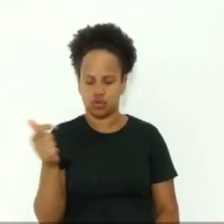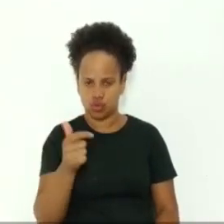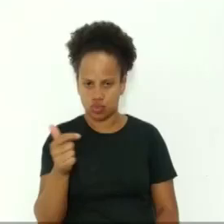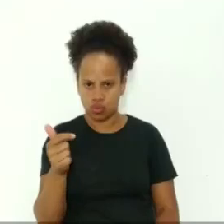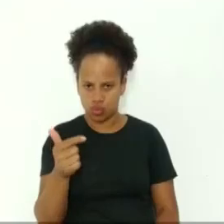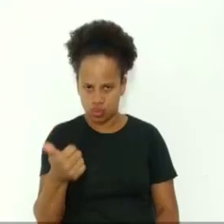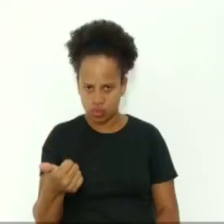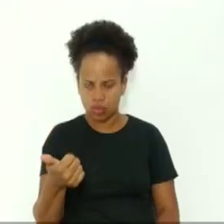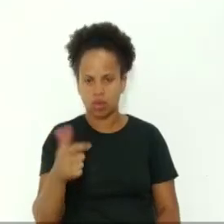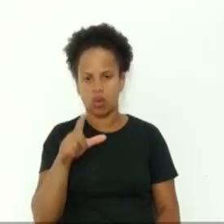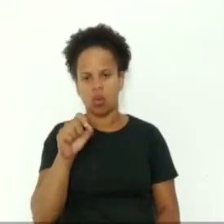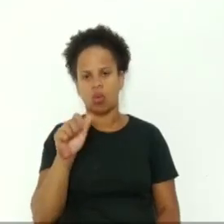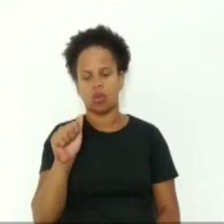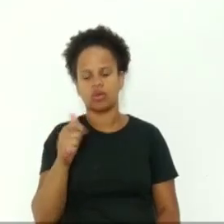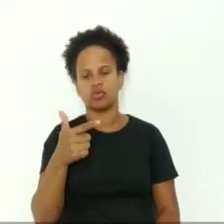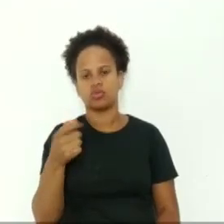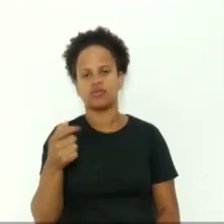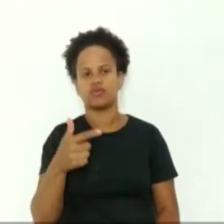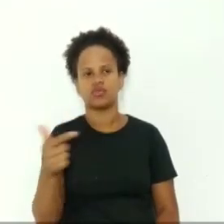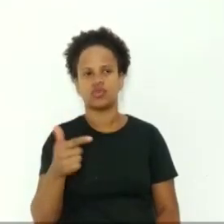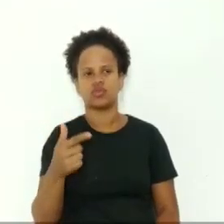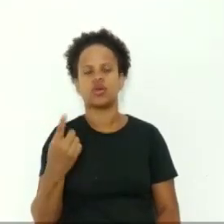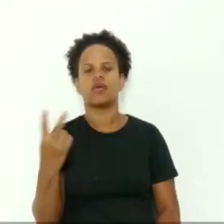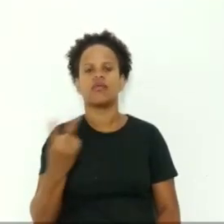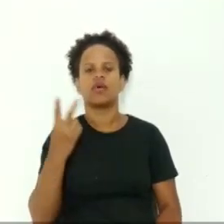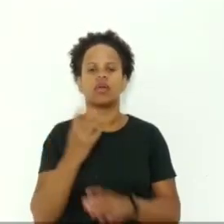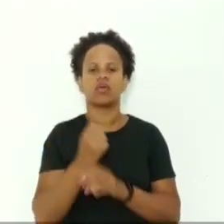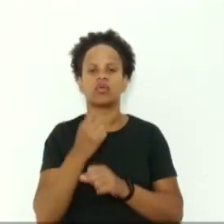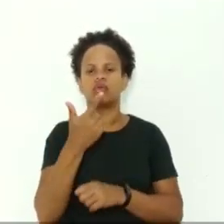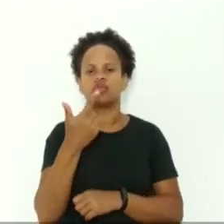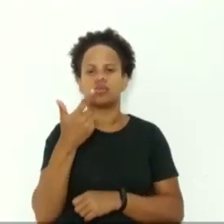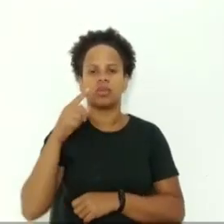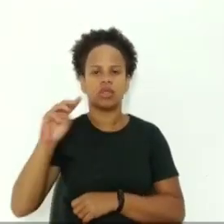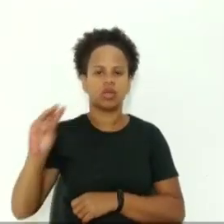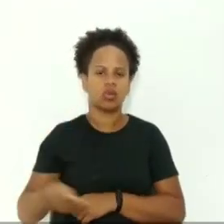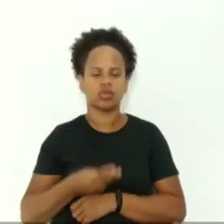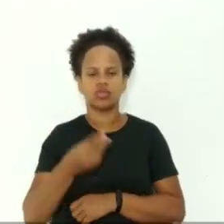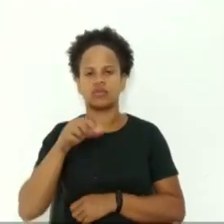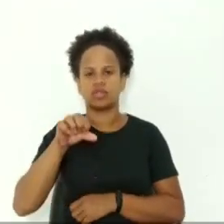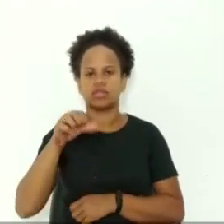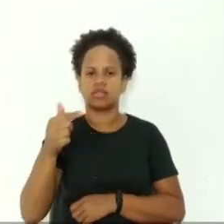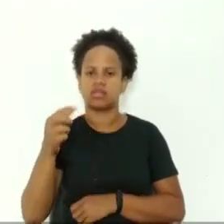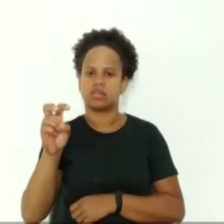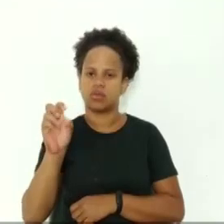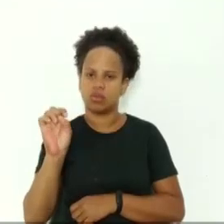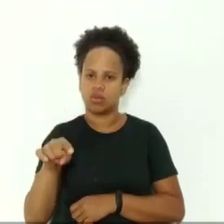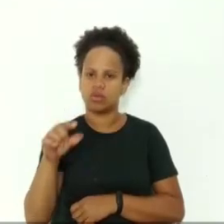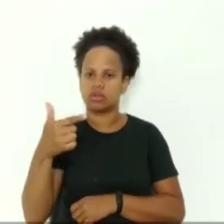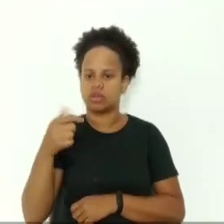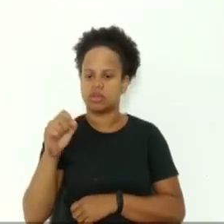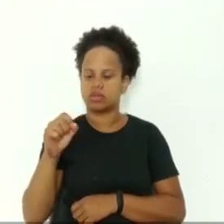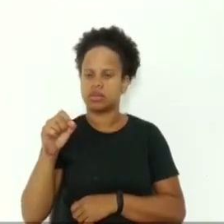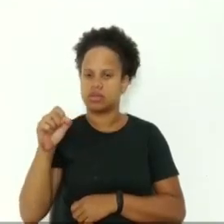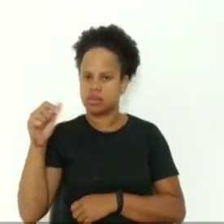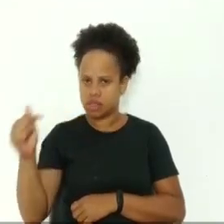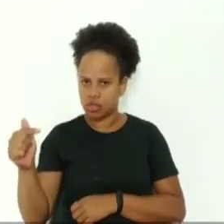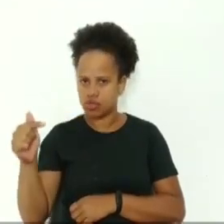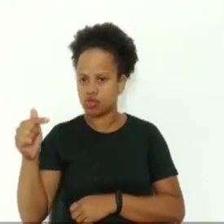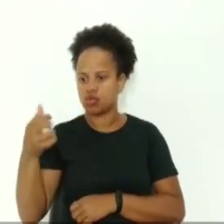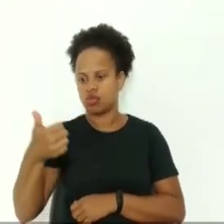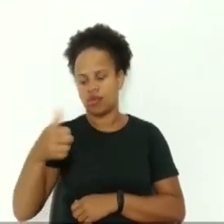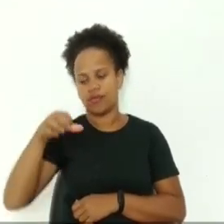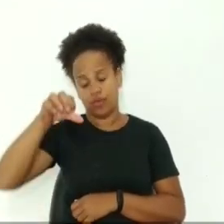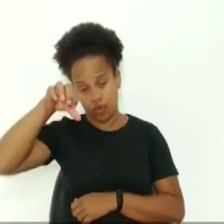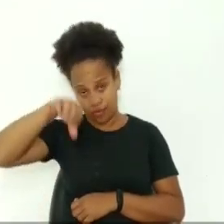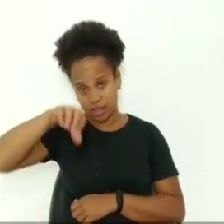valor de R$.975.107,95, para dar suporte na